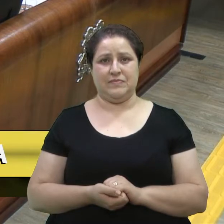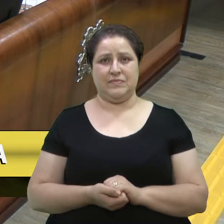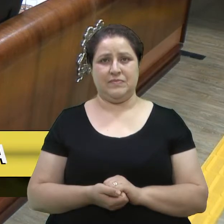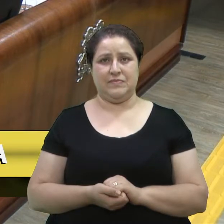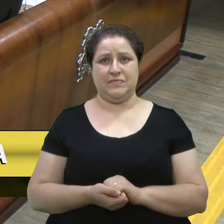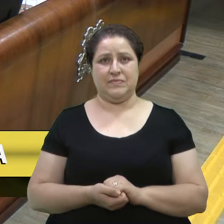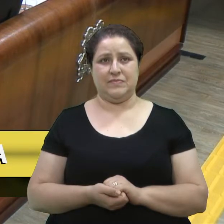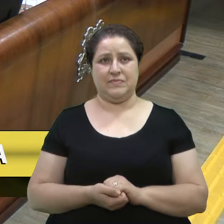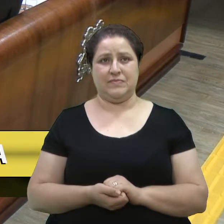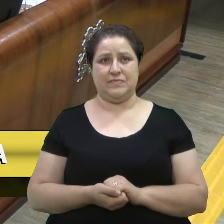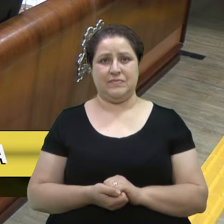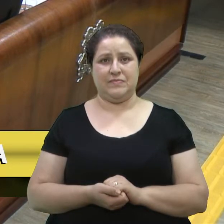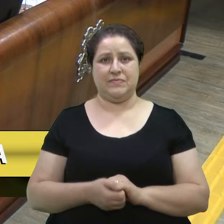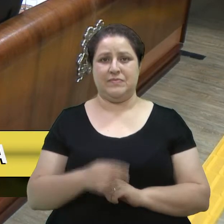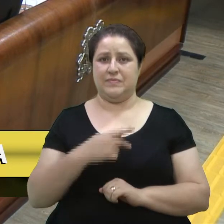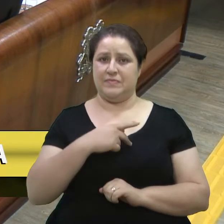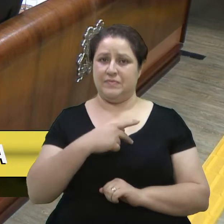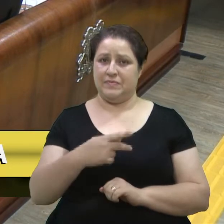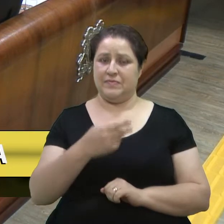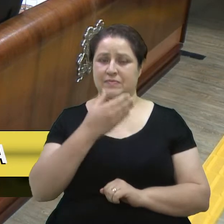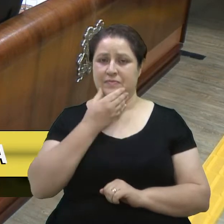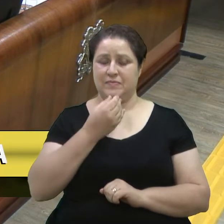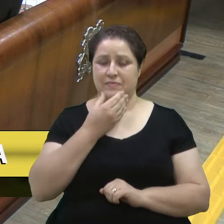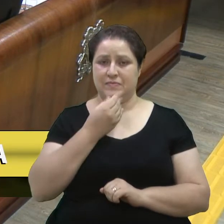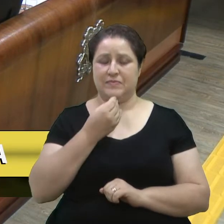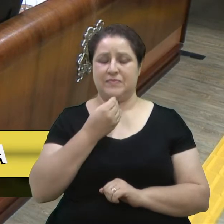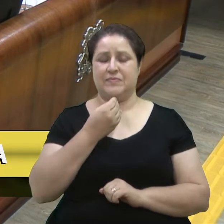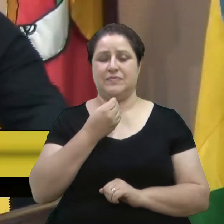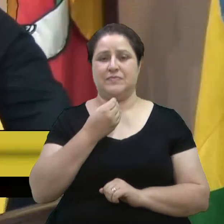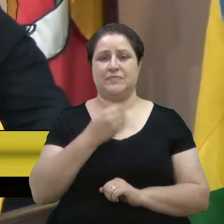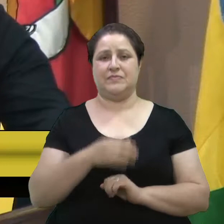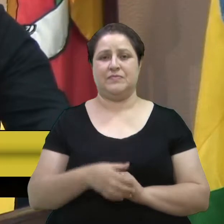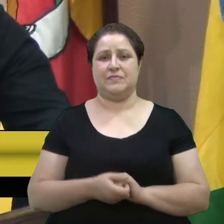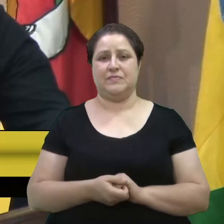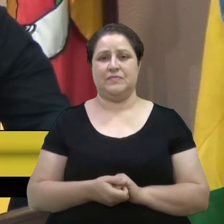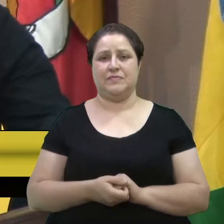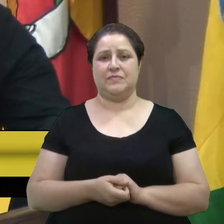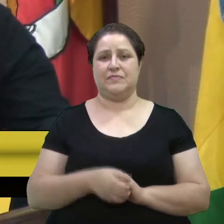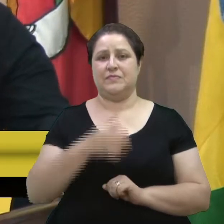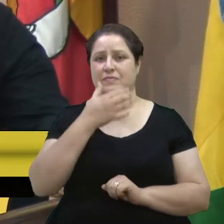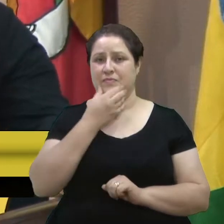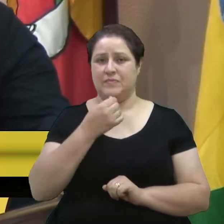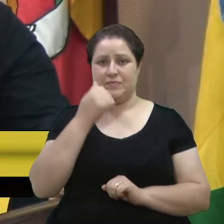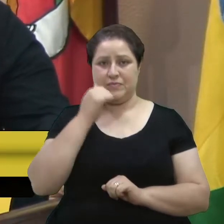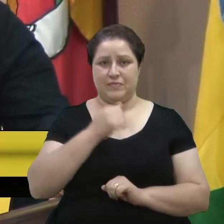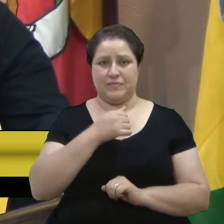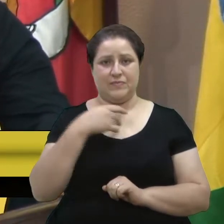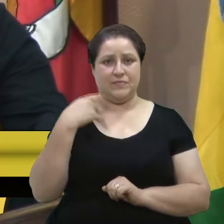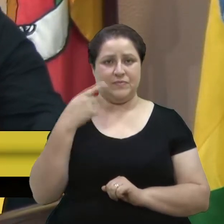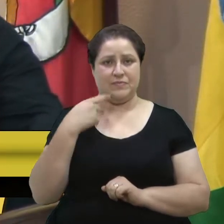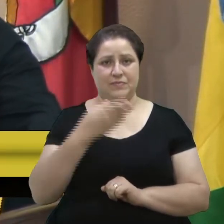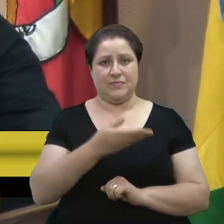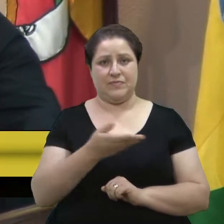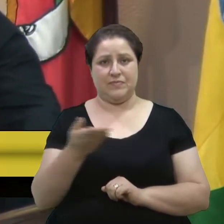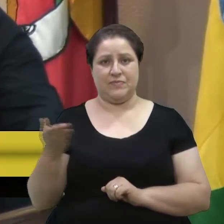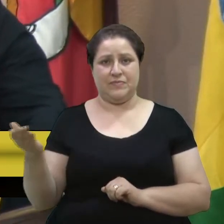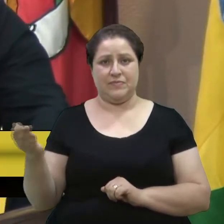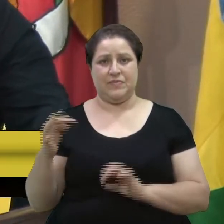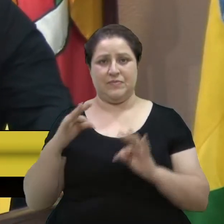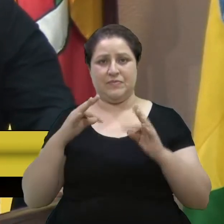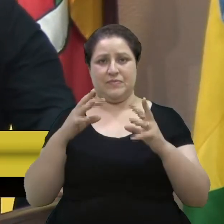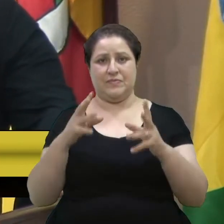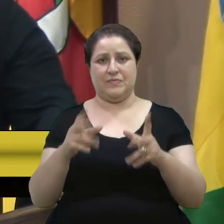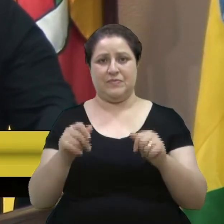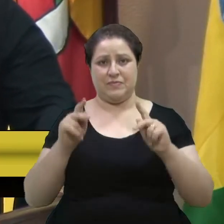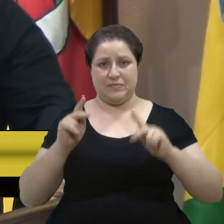Senhor presidente, senhoras e senhores vereadores, a todos os